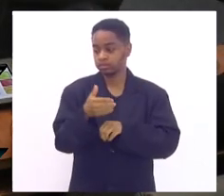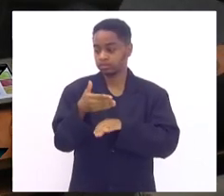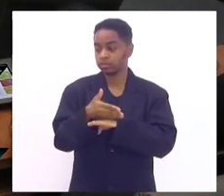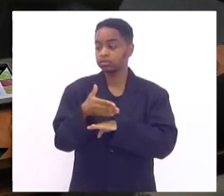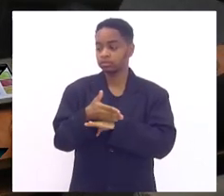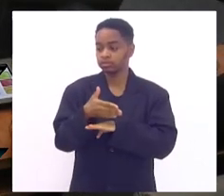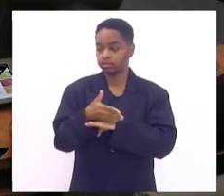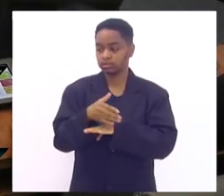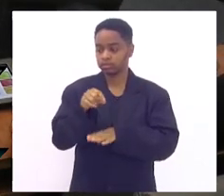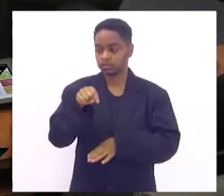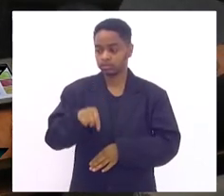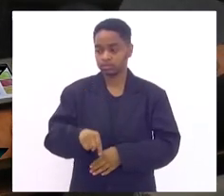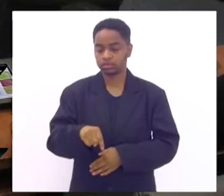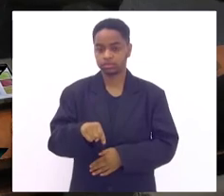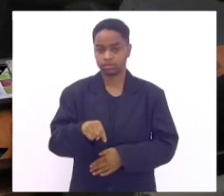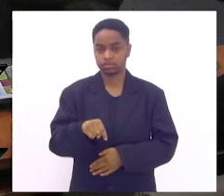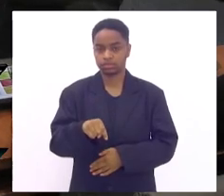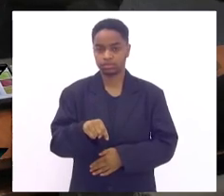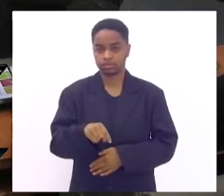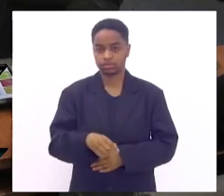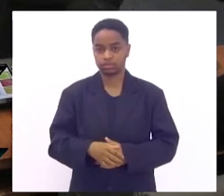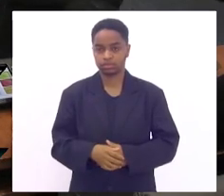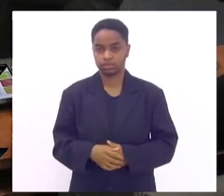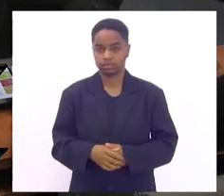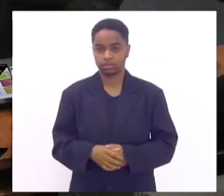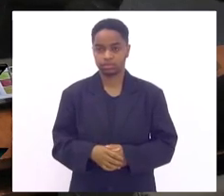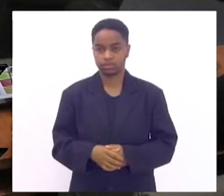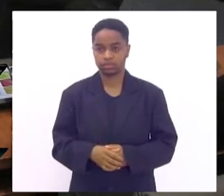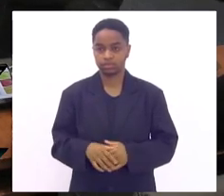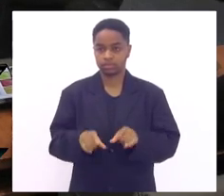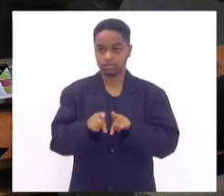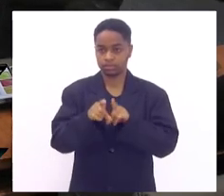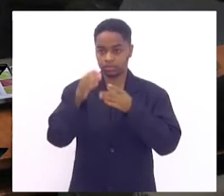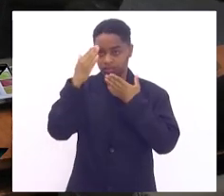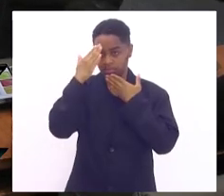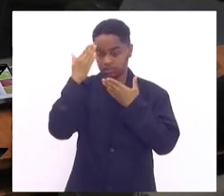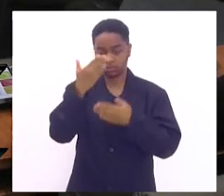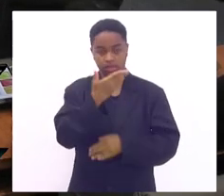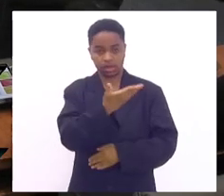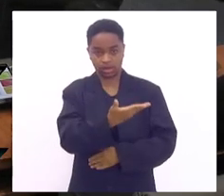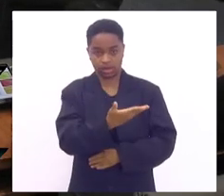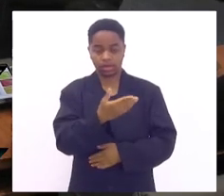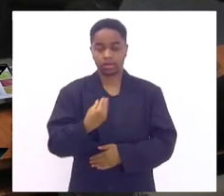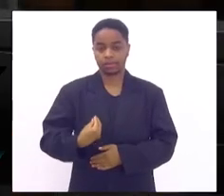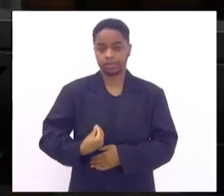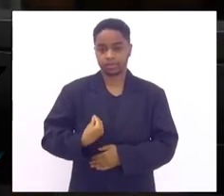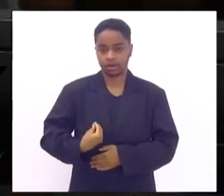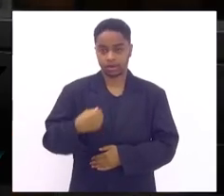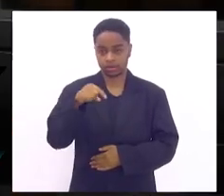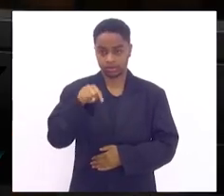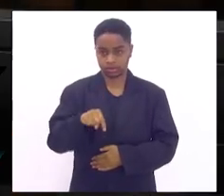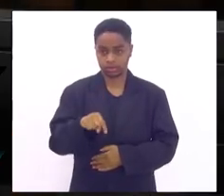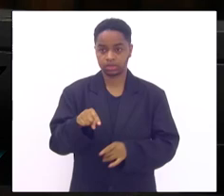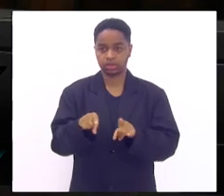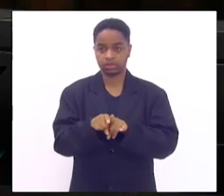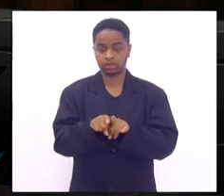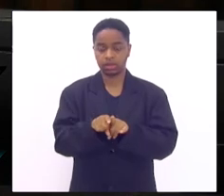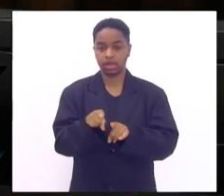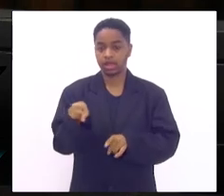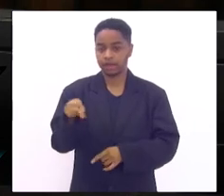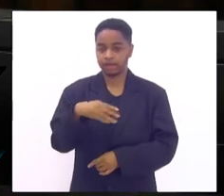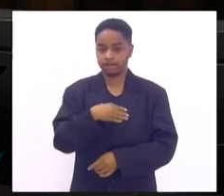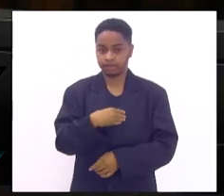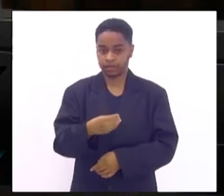projeto alavancado para o senhor. Agradecer ao doutor Isidoro Flamingham aqui presente cuja filha é minha aluna